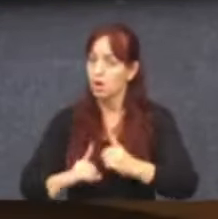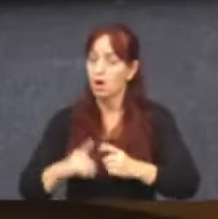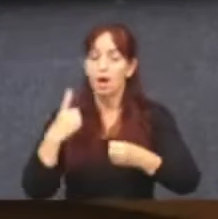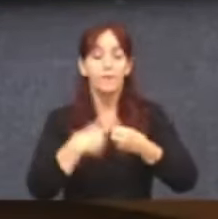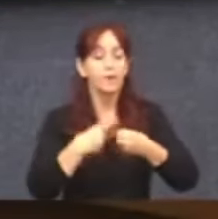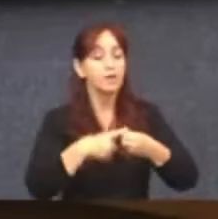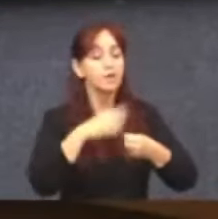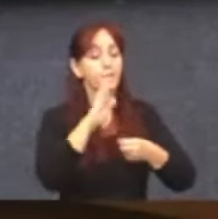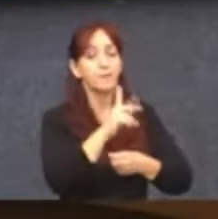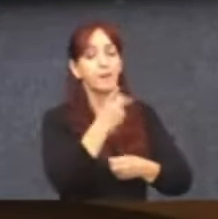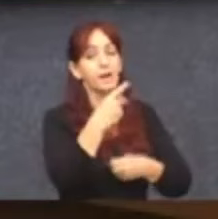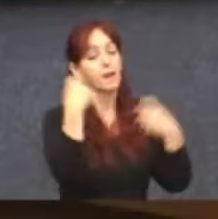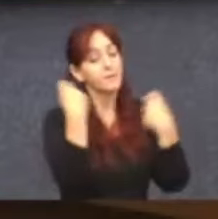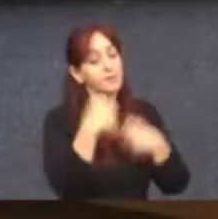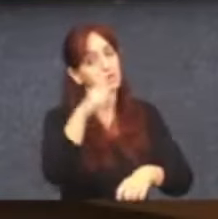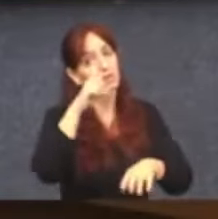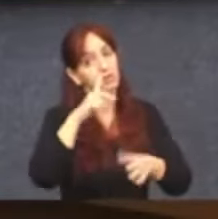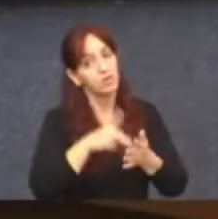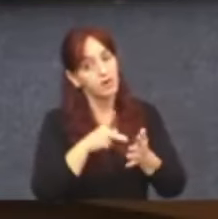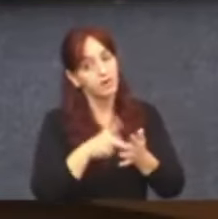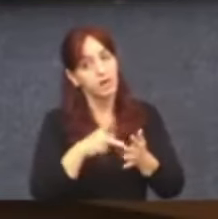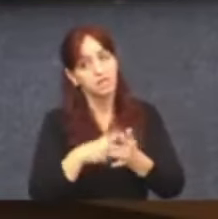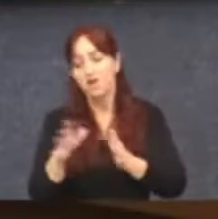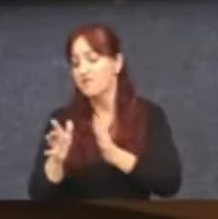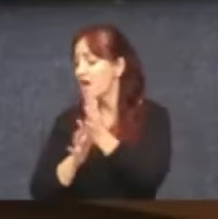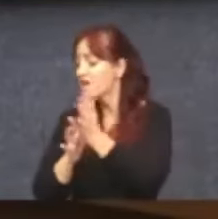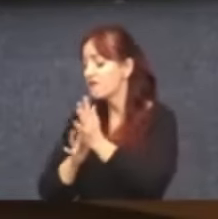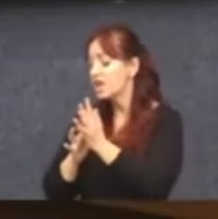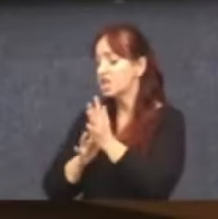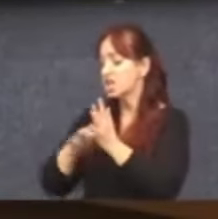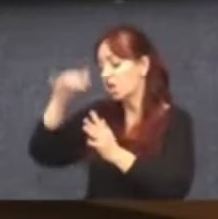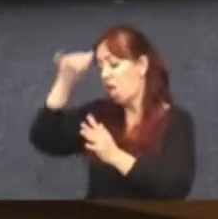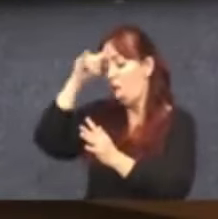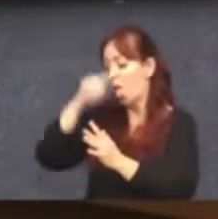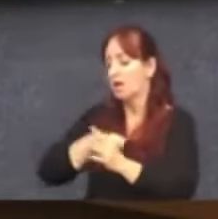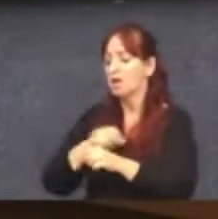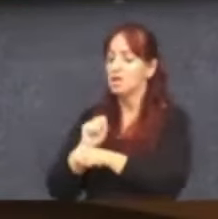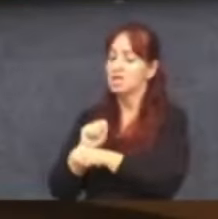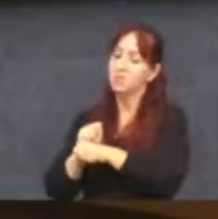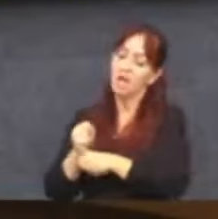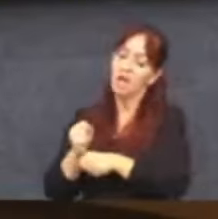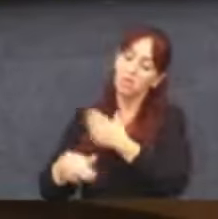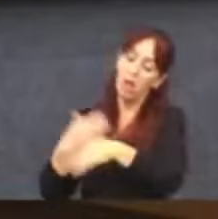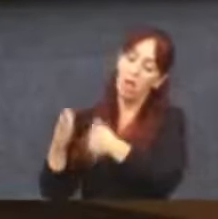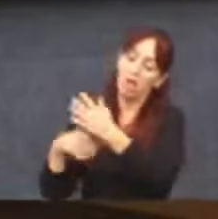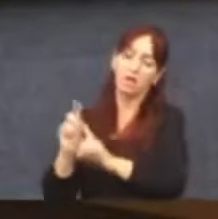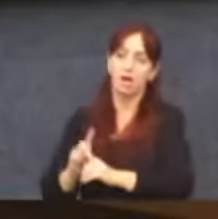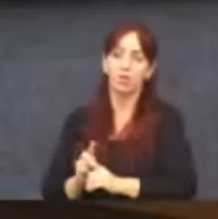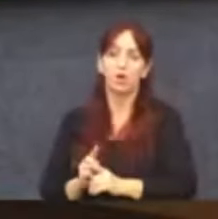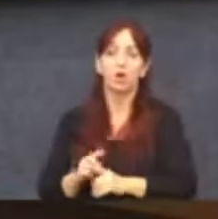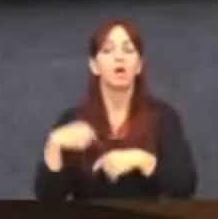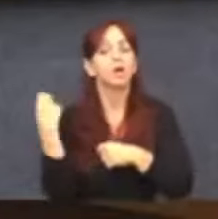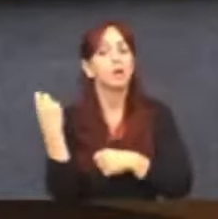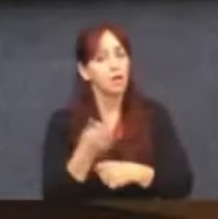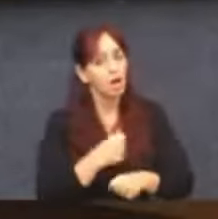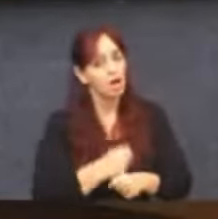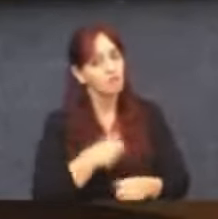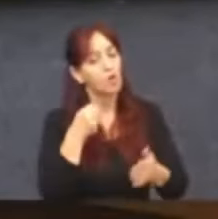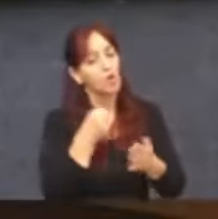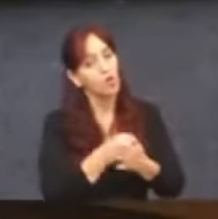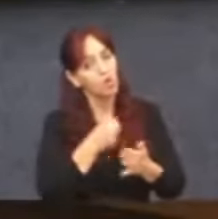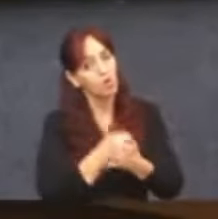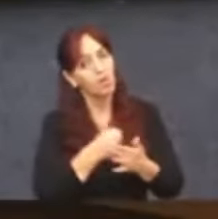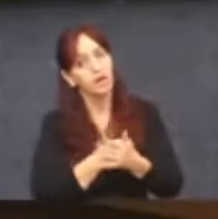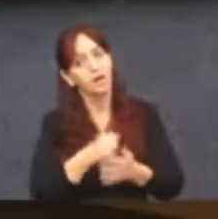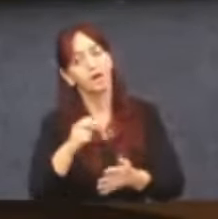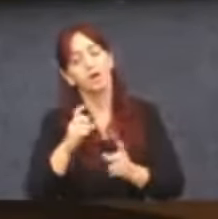precisa, e não de ficar de fingindo de bobo, esperando o tempo passar. Nós não vamos deixar o tempo passar sem ter